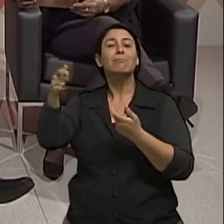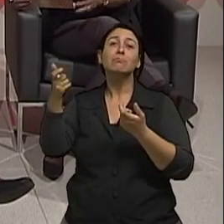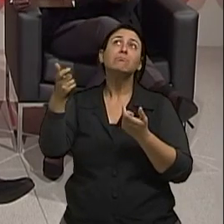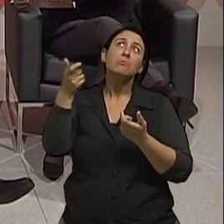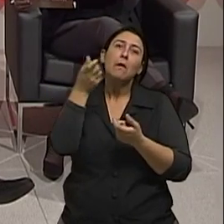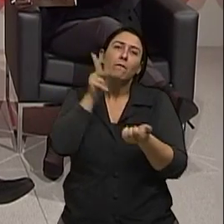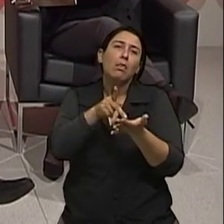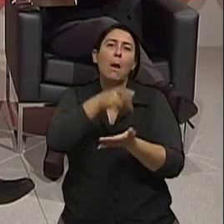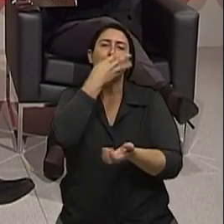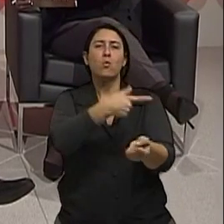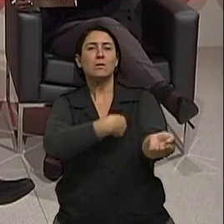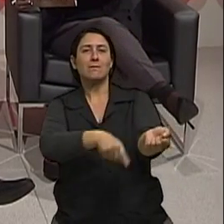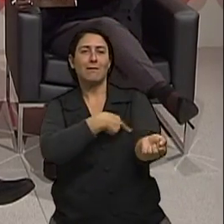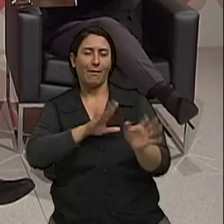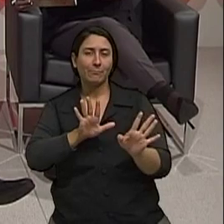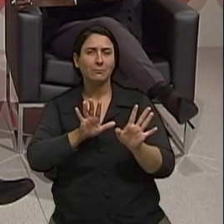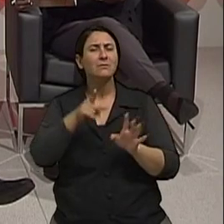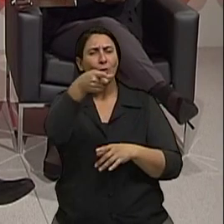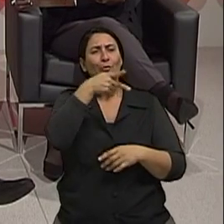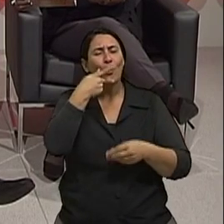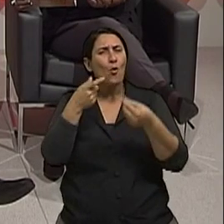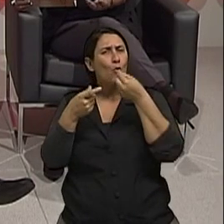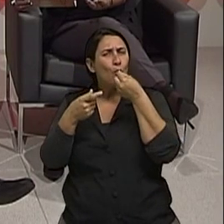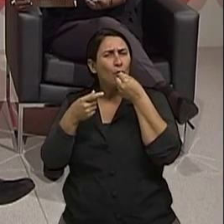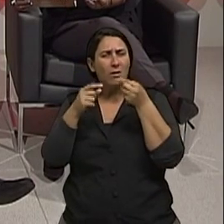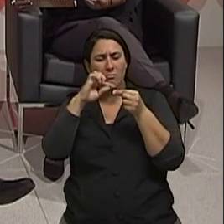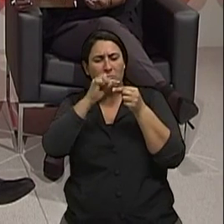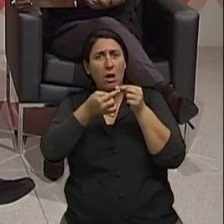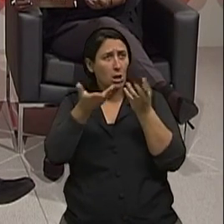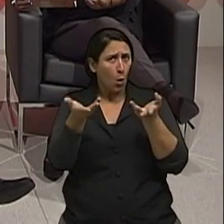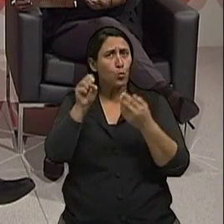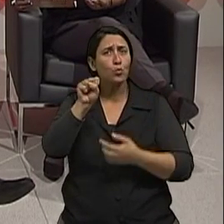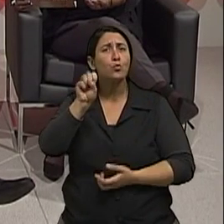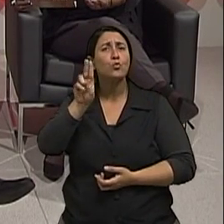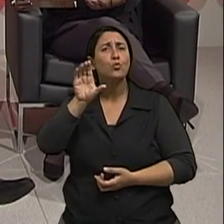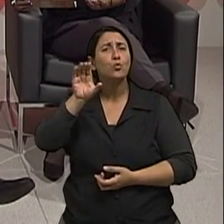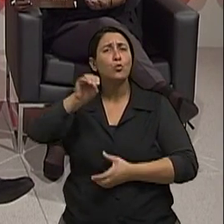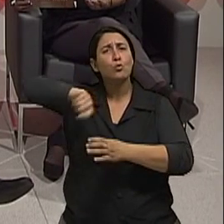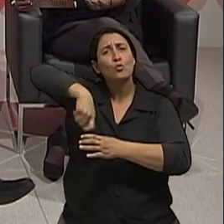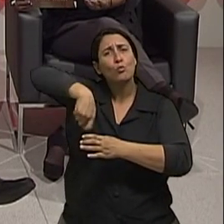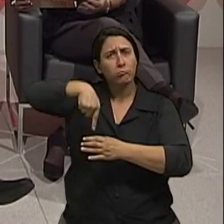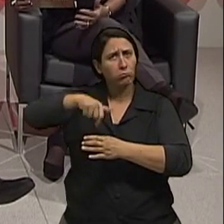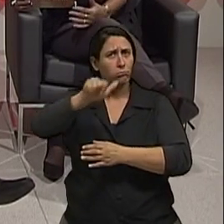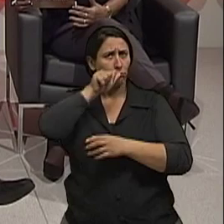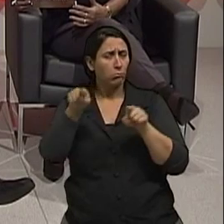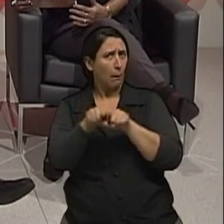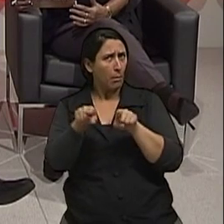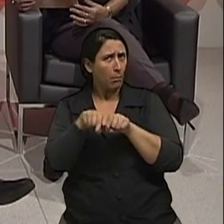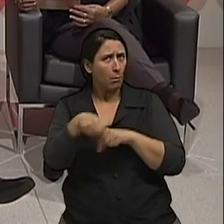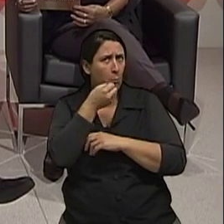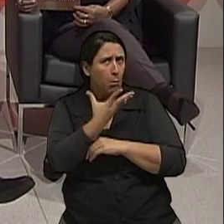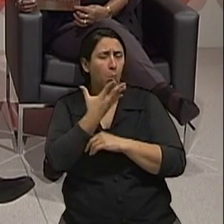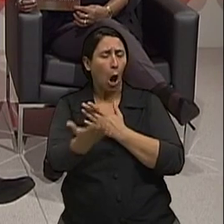claro. Bom, mas aí a questão da casca da uva, o suco de uva também é benéfico. Perfeito. É um argumento, essa é uma pergunta